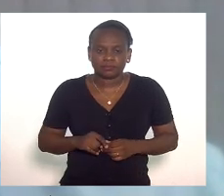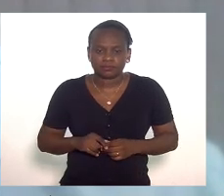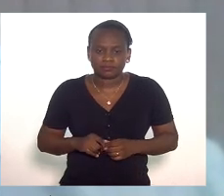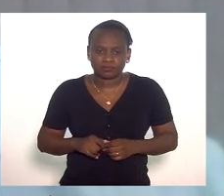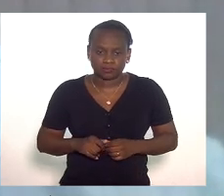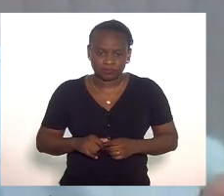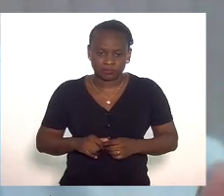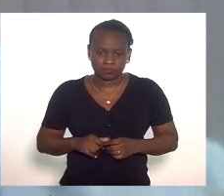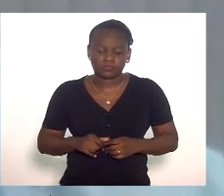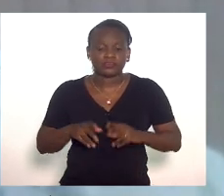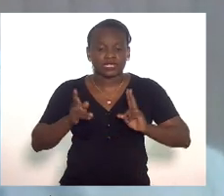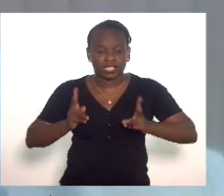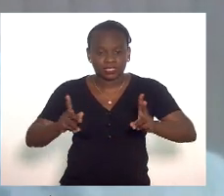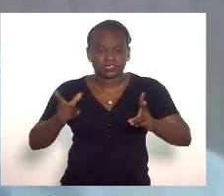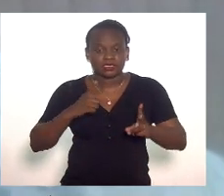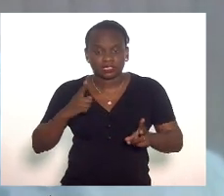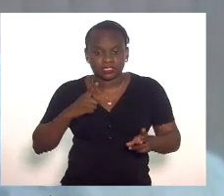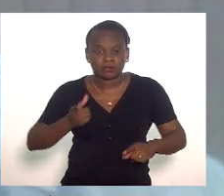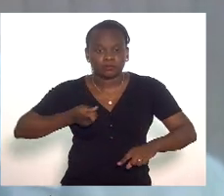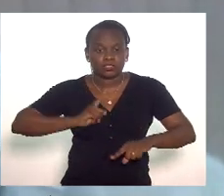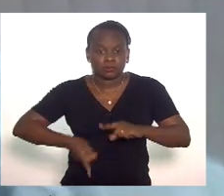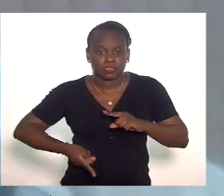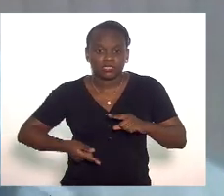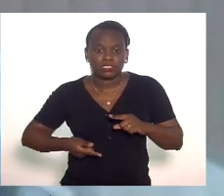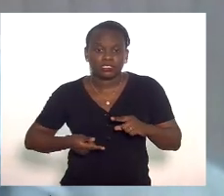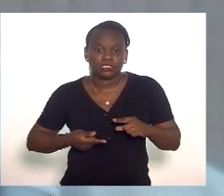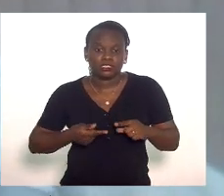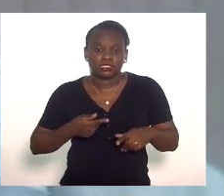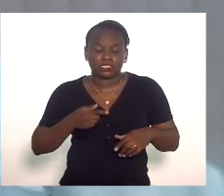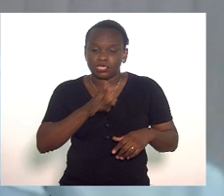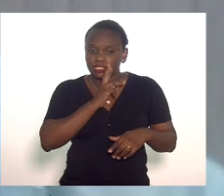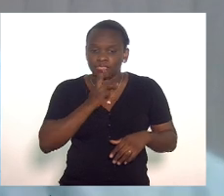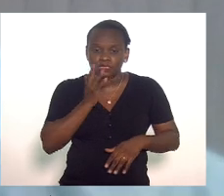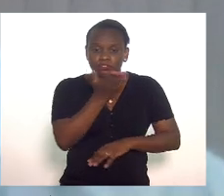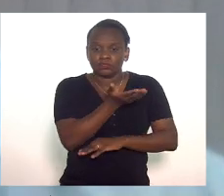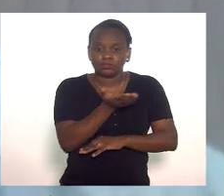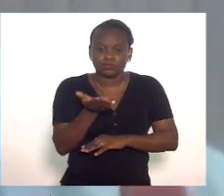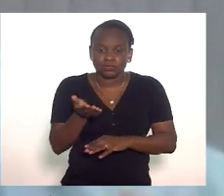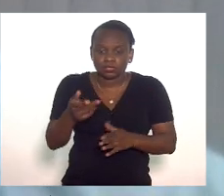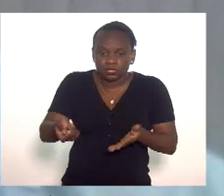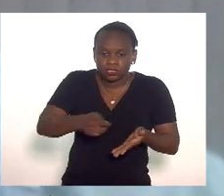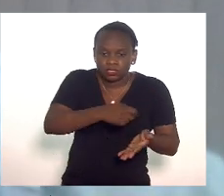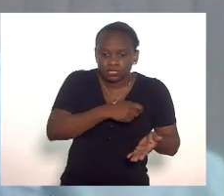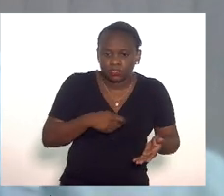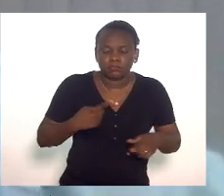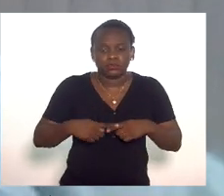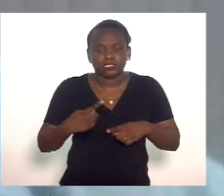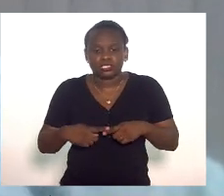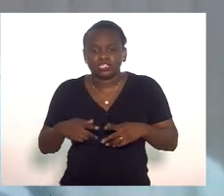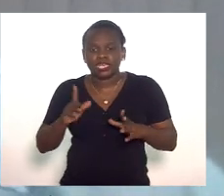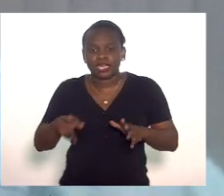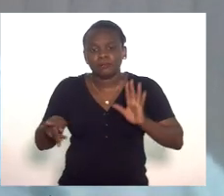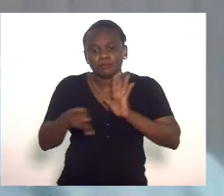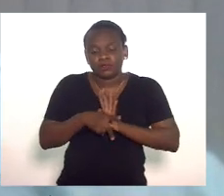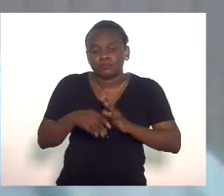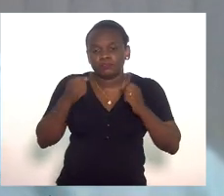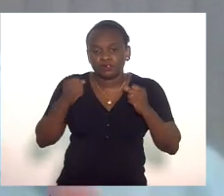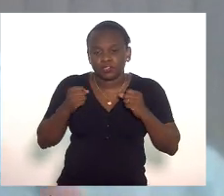que ainda continue proibindo o serviço de buffet nos restaurantes que é uma característica forte